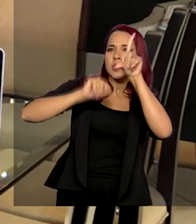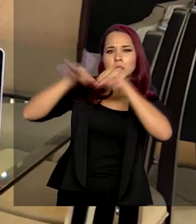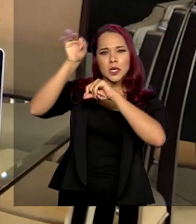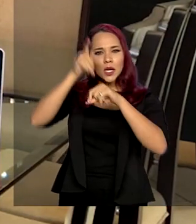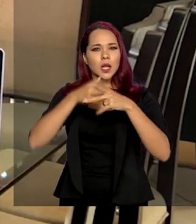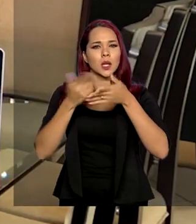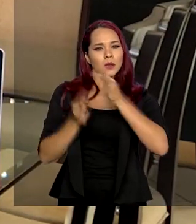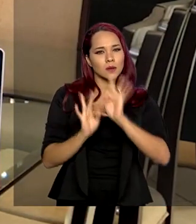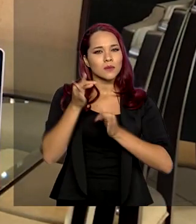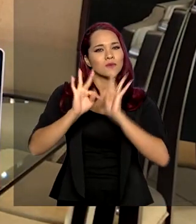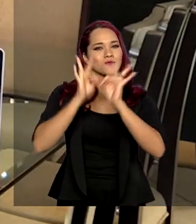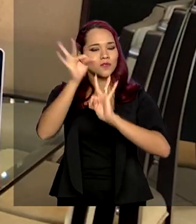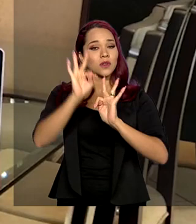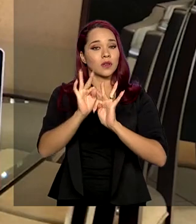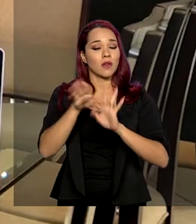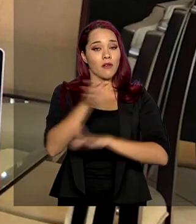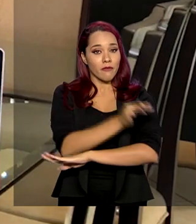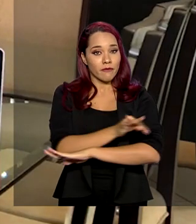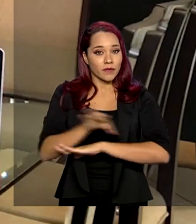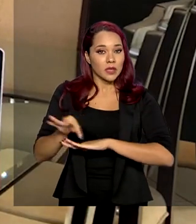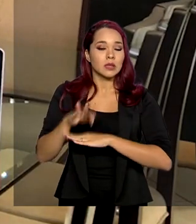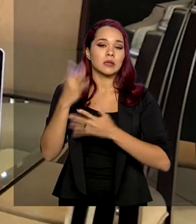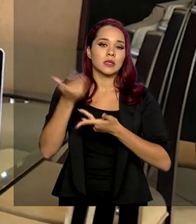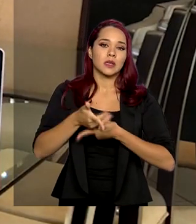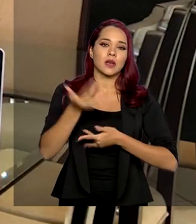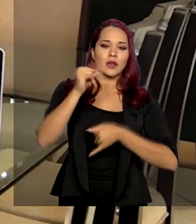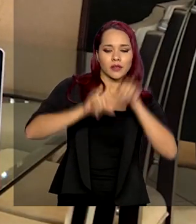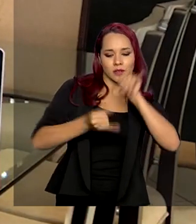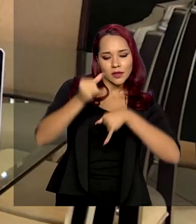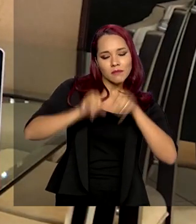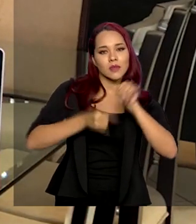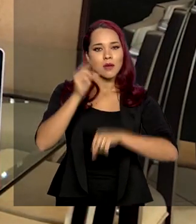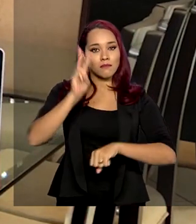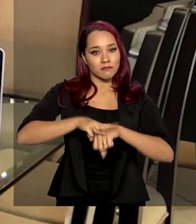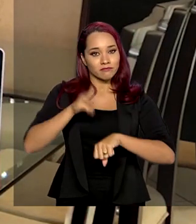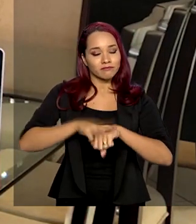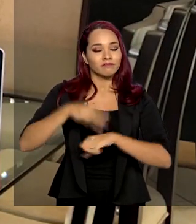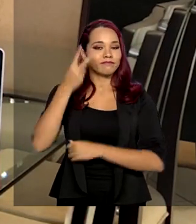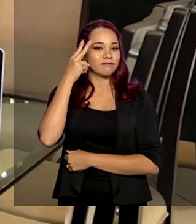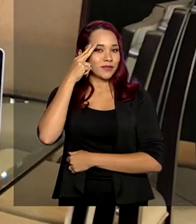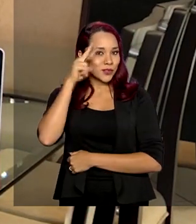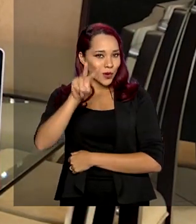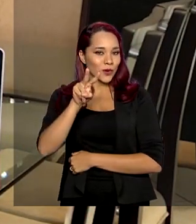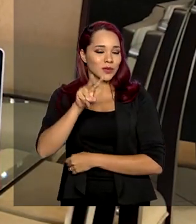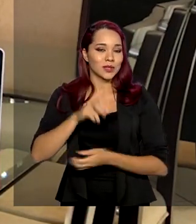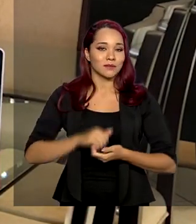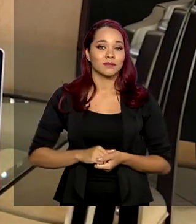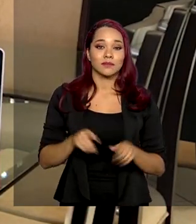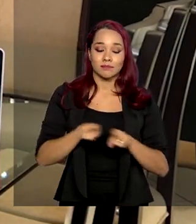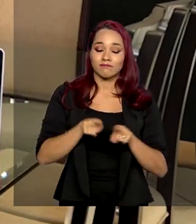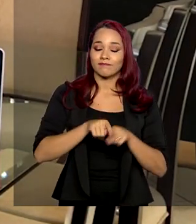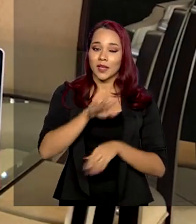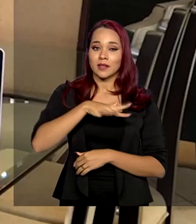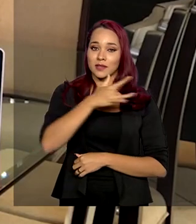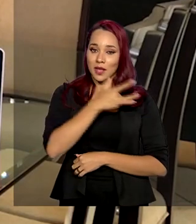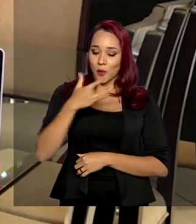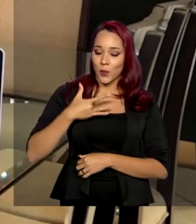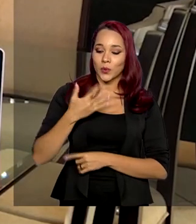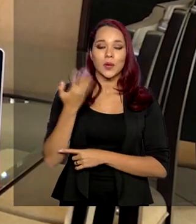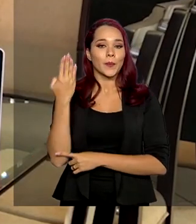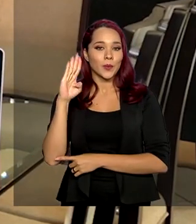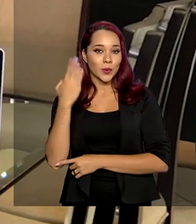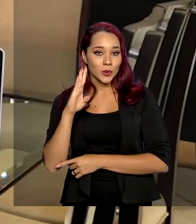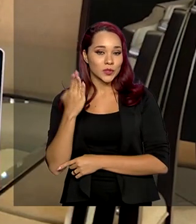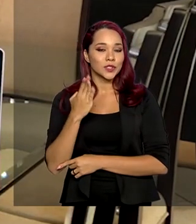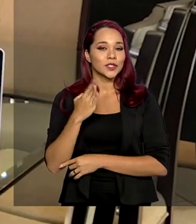Tecnologias, Física, Química, Matemática e História. Além de saúde, biologia